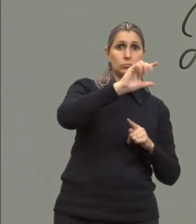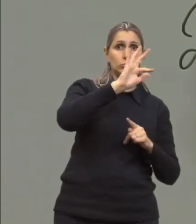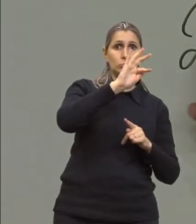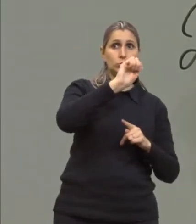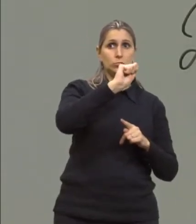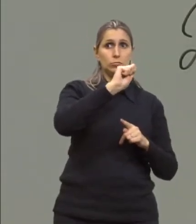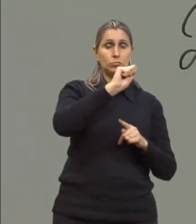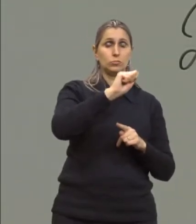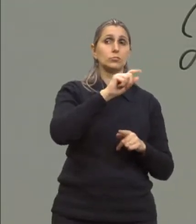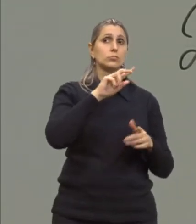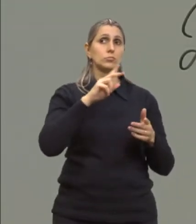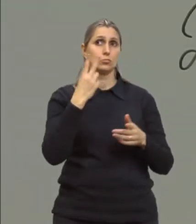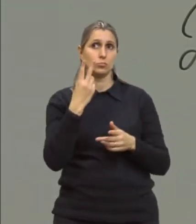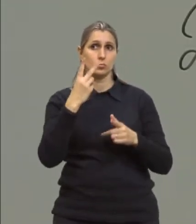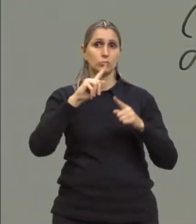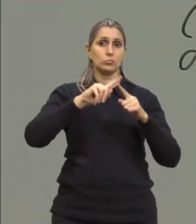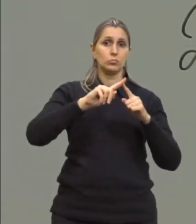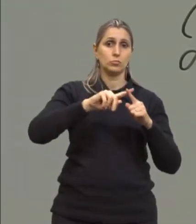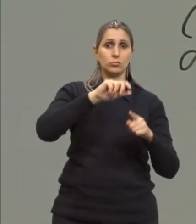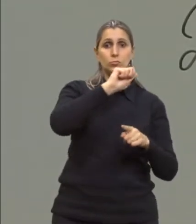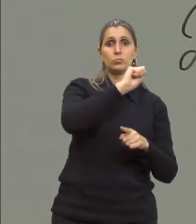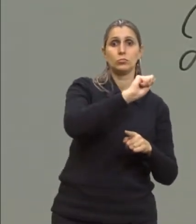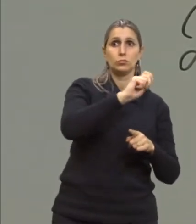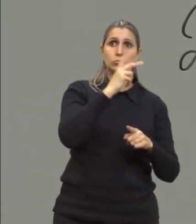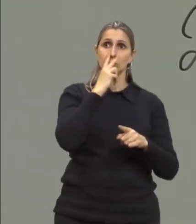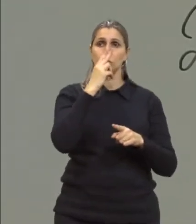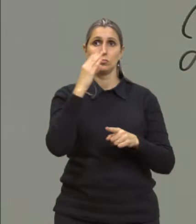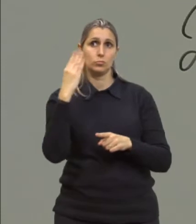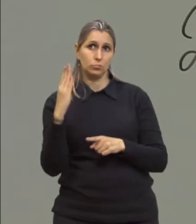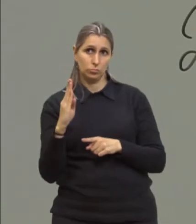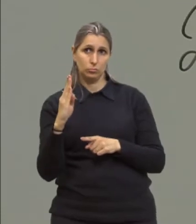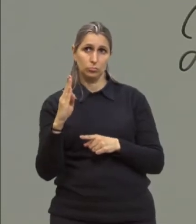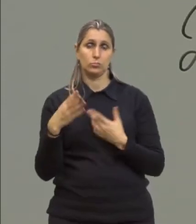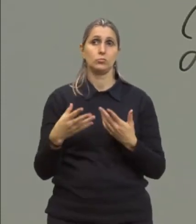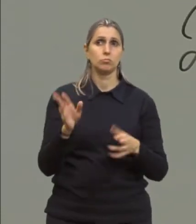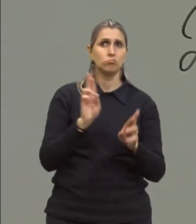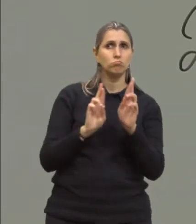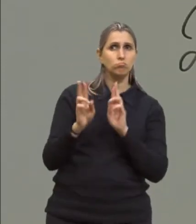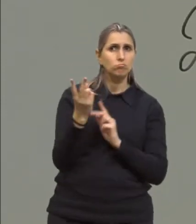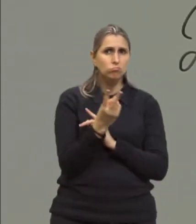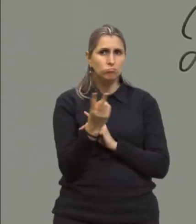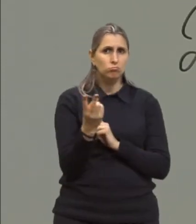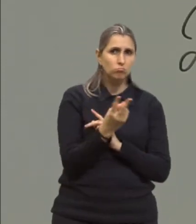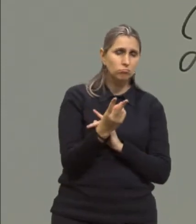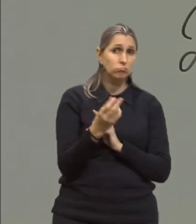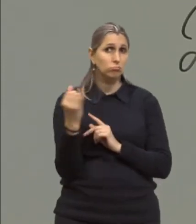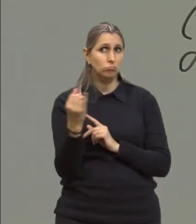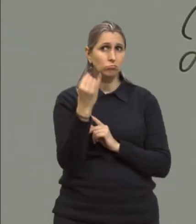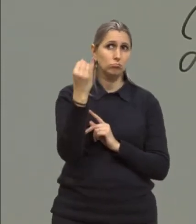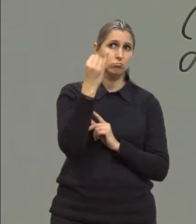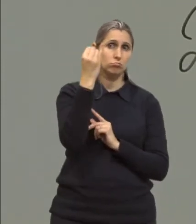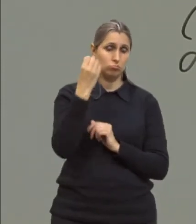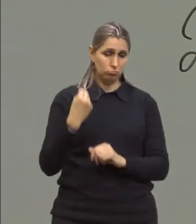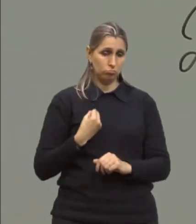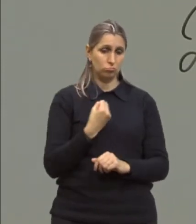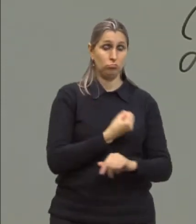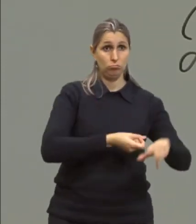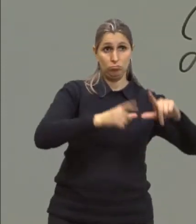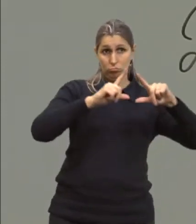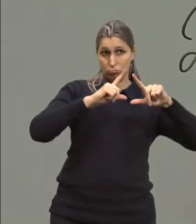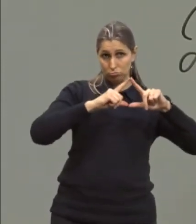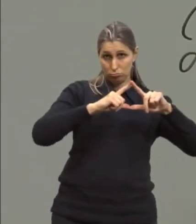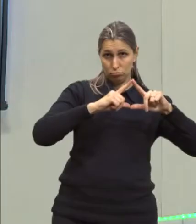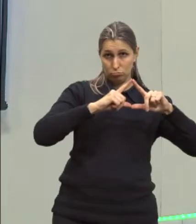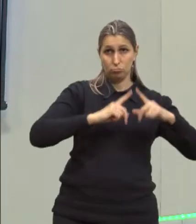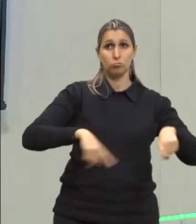2 vezes o alfa igual o beta. Uma relação importante entre os coeficientes de dilatação. E também,